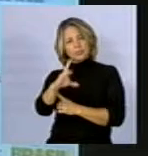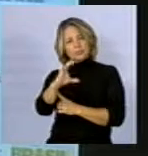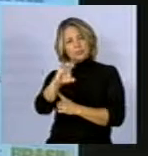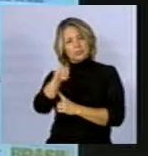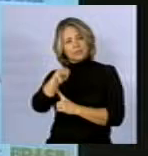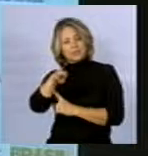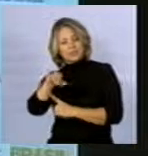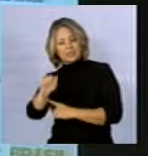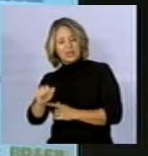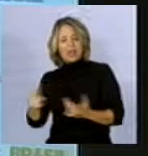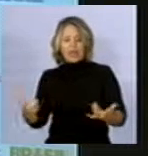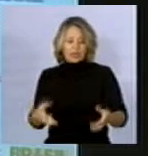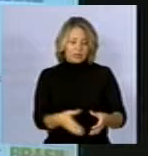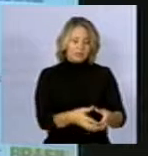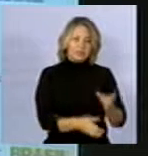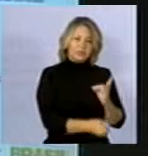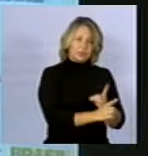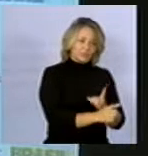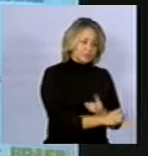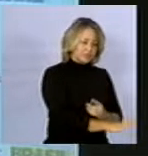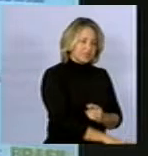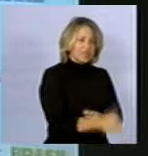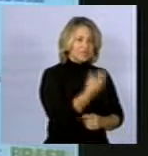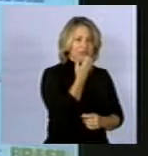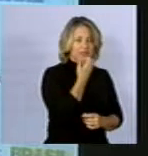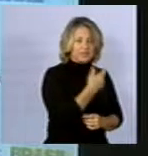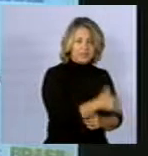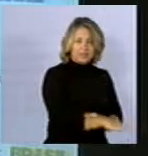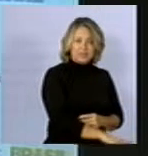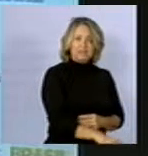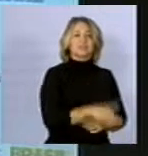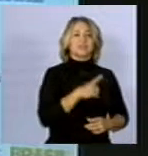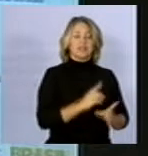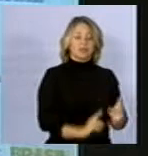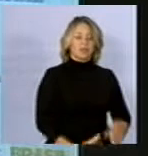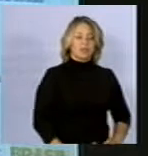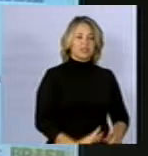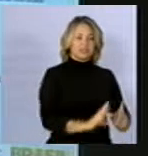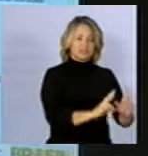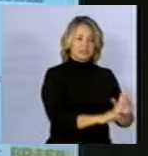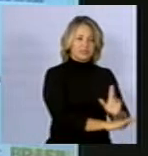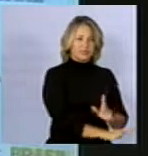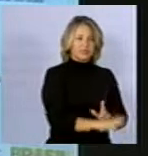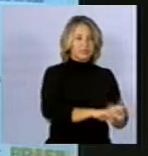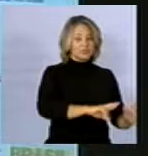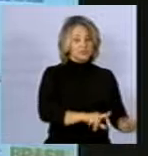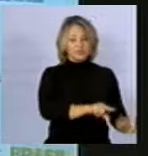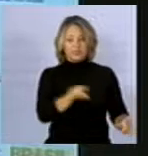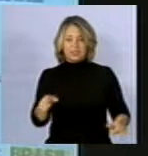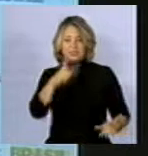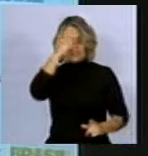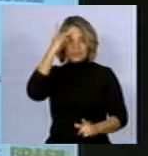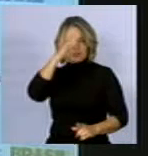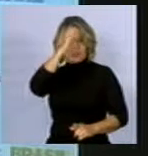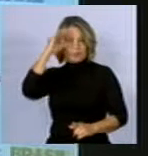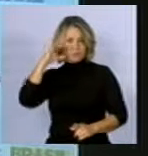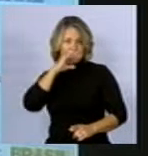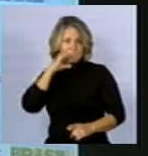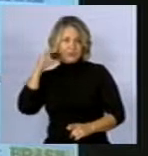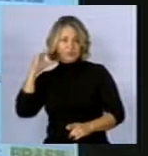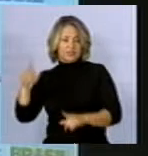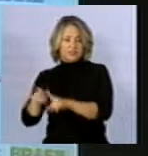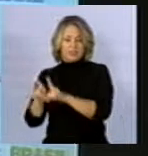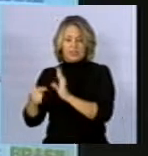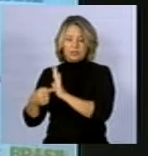o câncer infantil, ele segue um outro comportamento diferente do adulto, representa um percentual bem